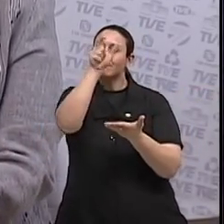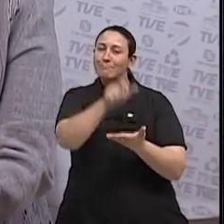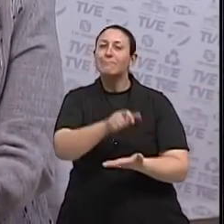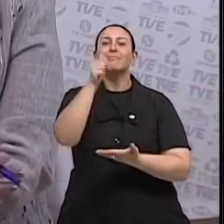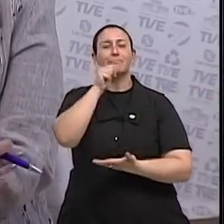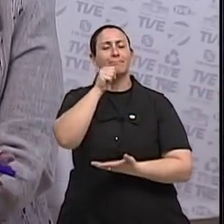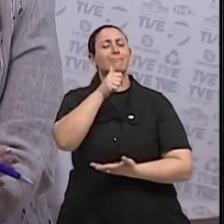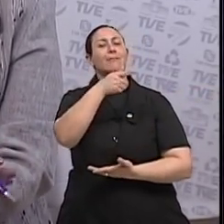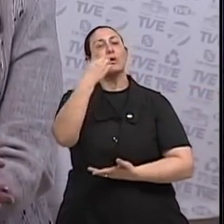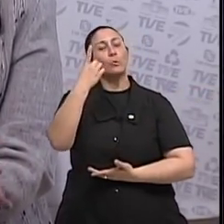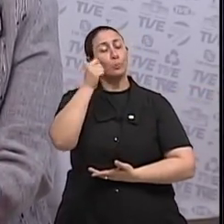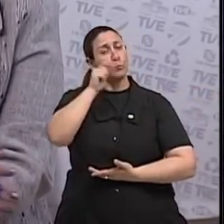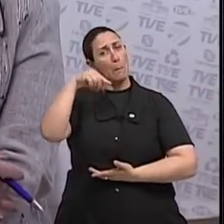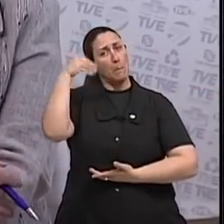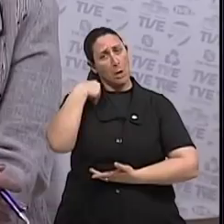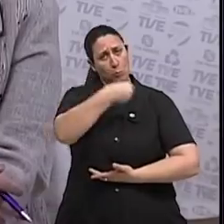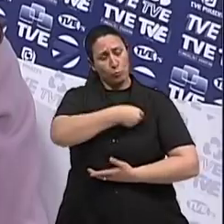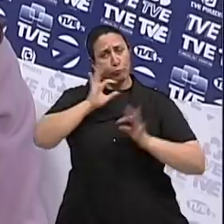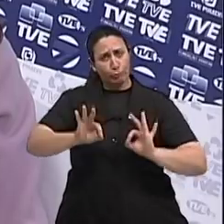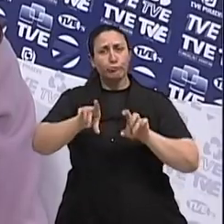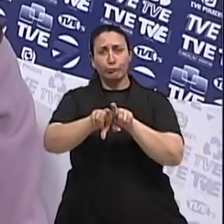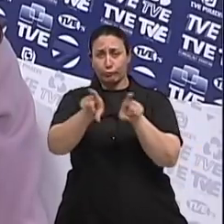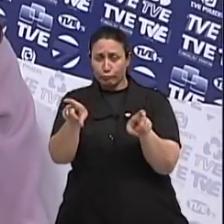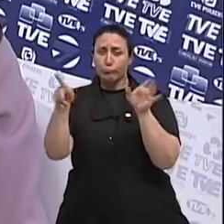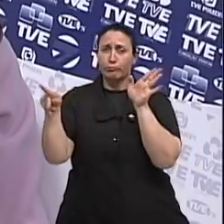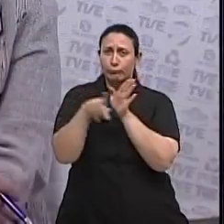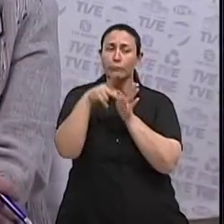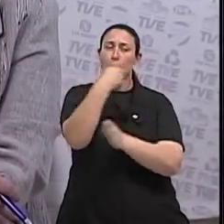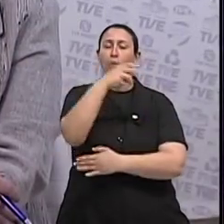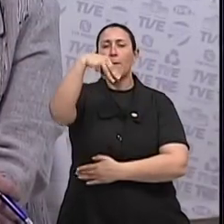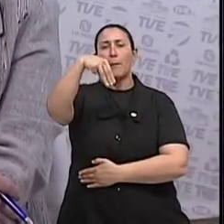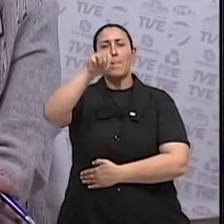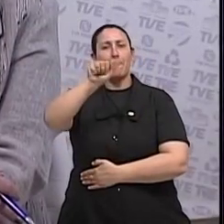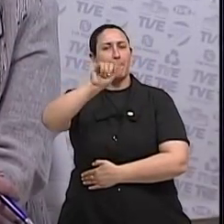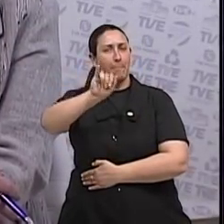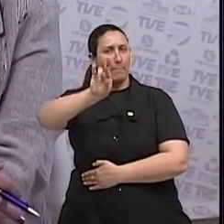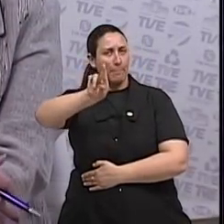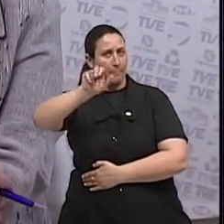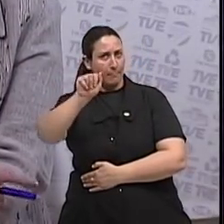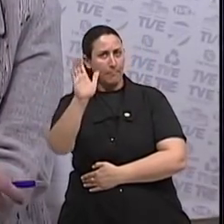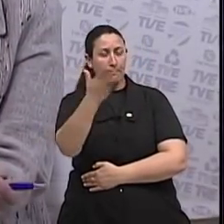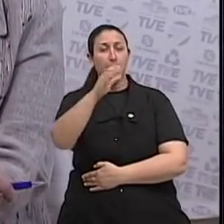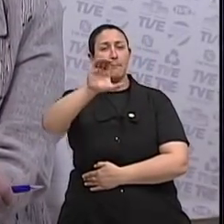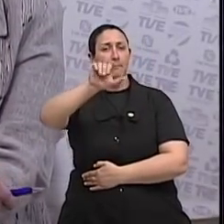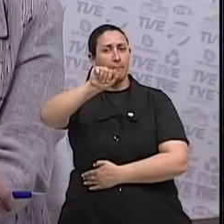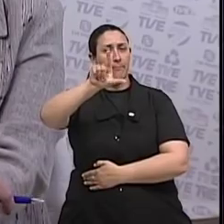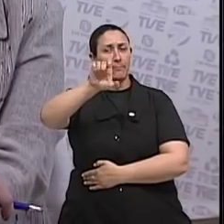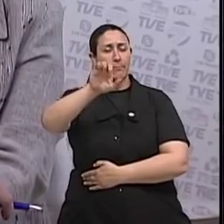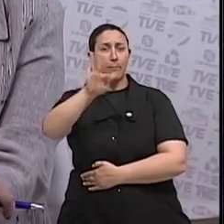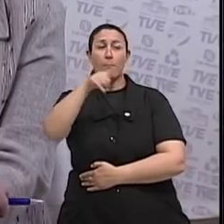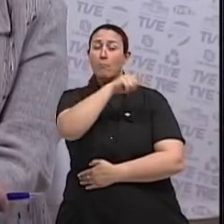ilustre, né? A doutora, médica ginecologista Mayra Kalefi, que é presidente do Instituto da Mama do Rio